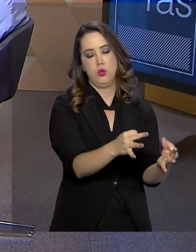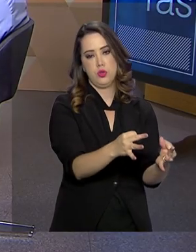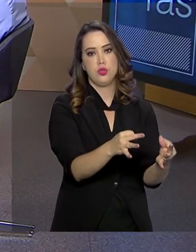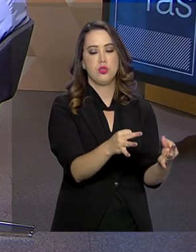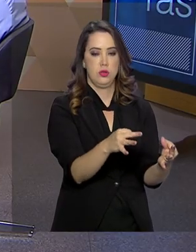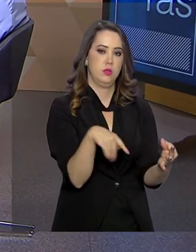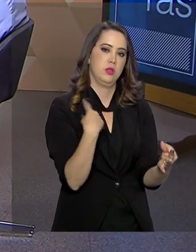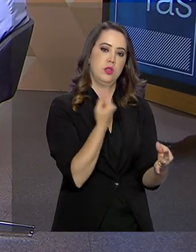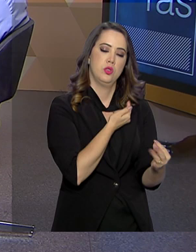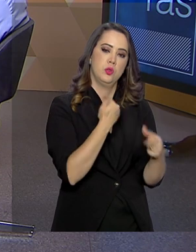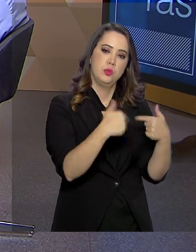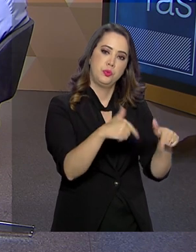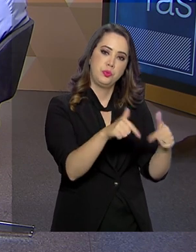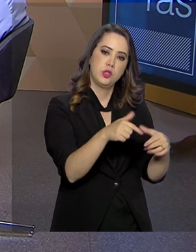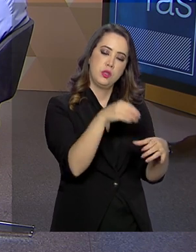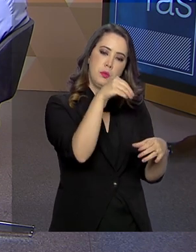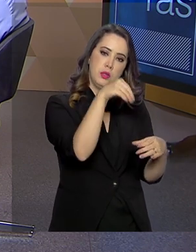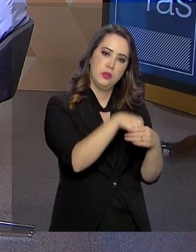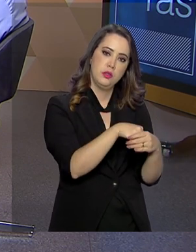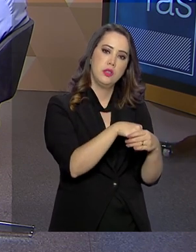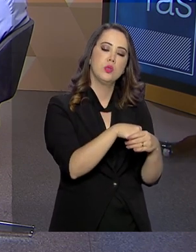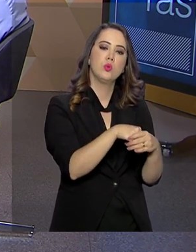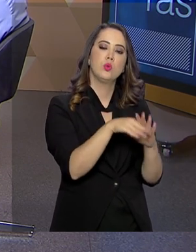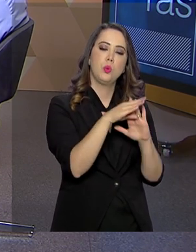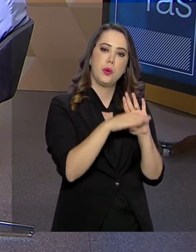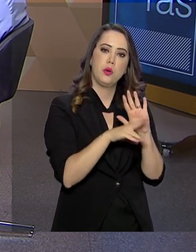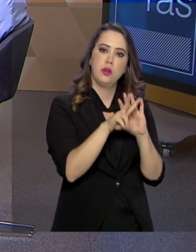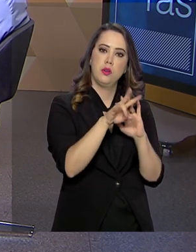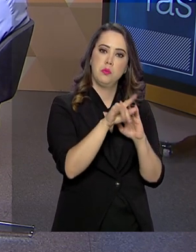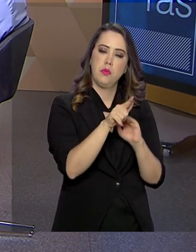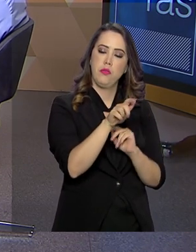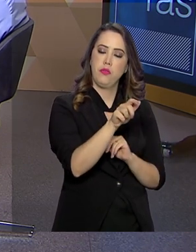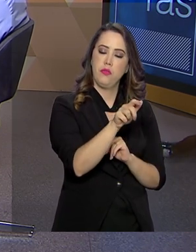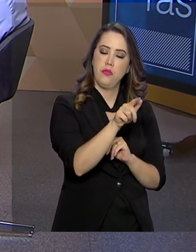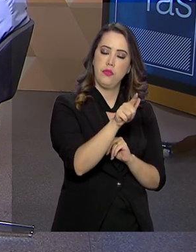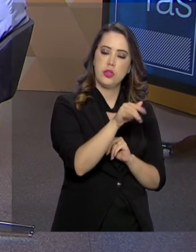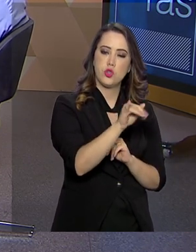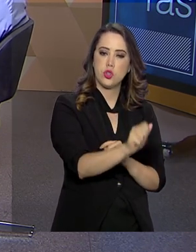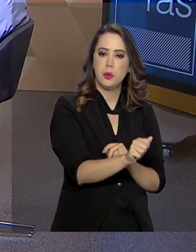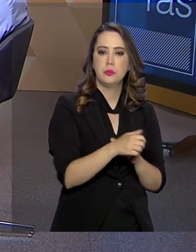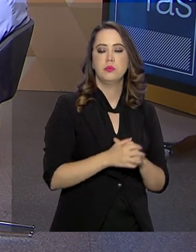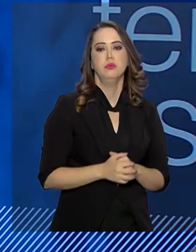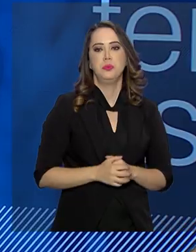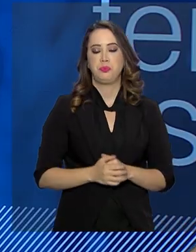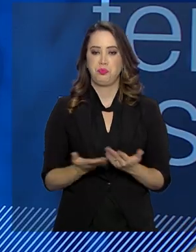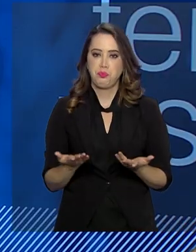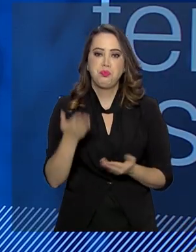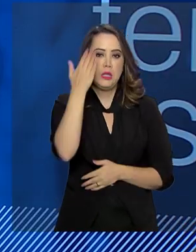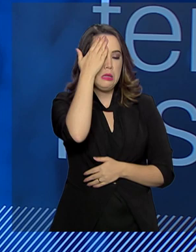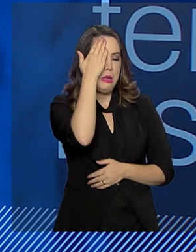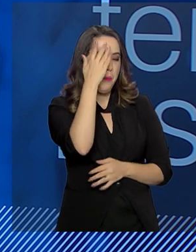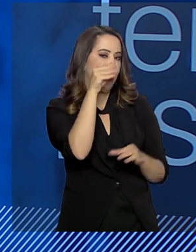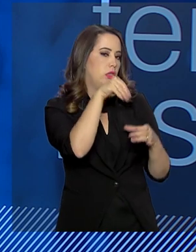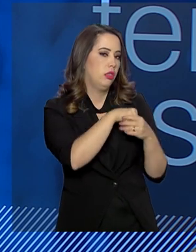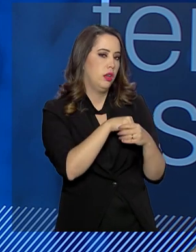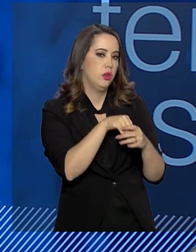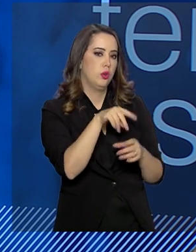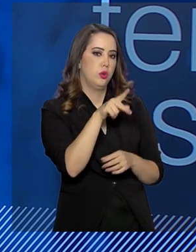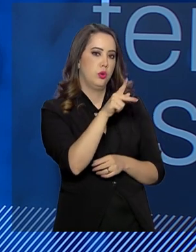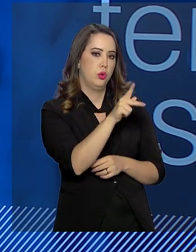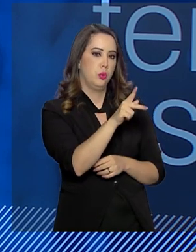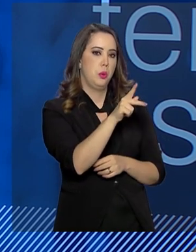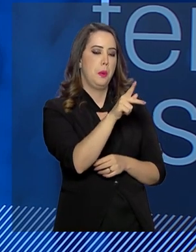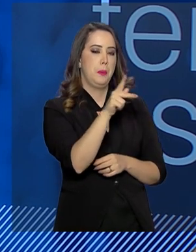que a gente vem trabalhando dentro do programa Vigia. Para você ter uma ideia, Paulo, dentro do PIPIF, nós temos 42